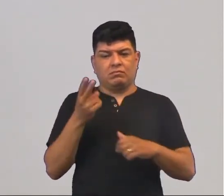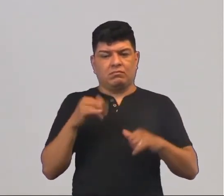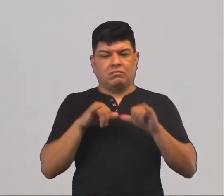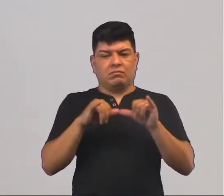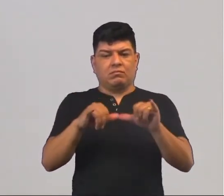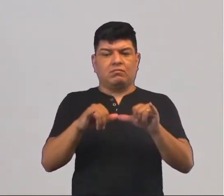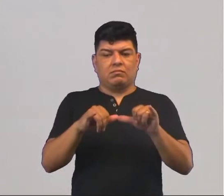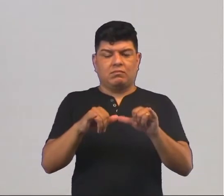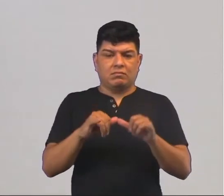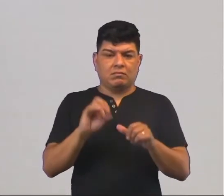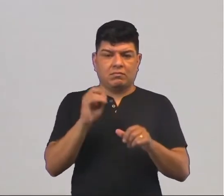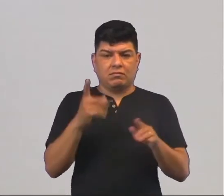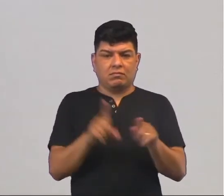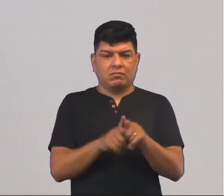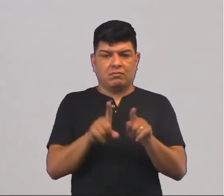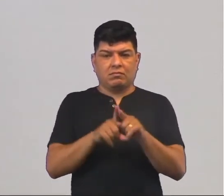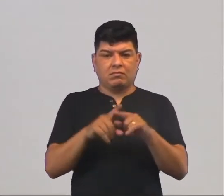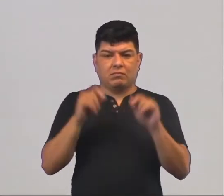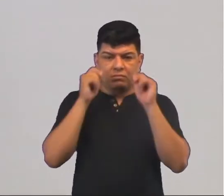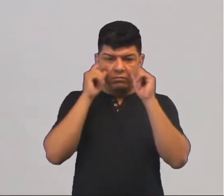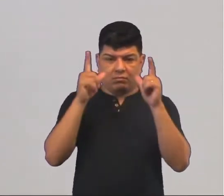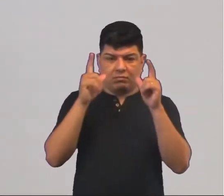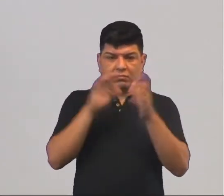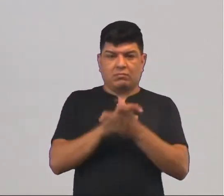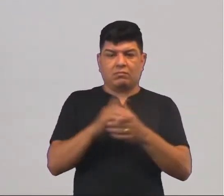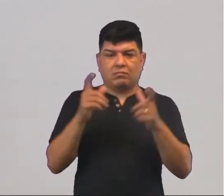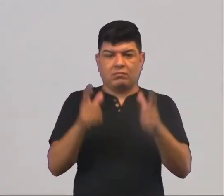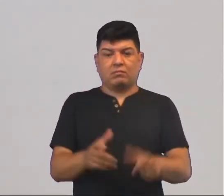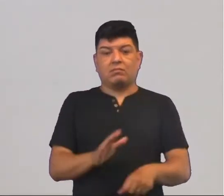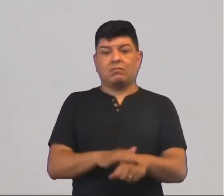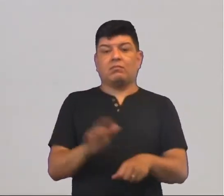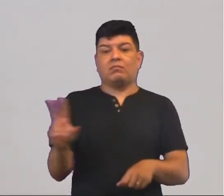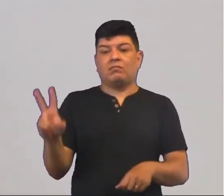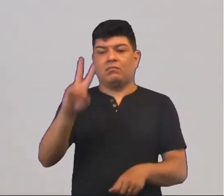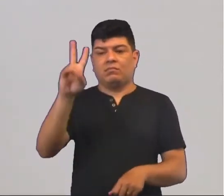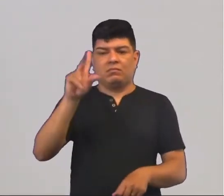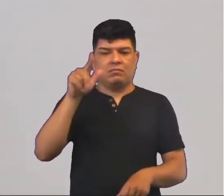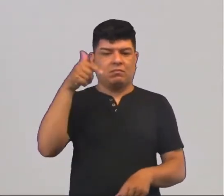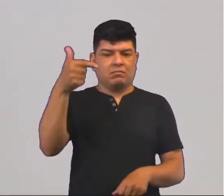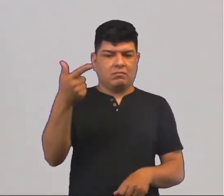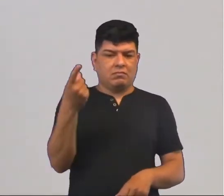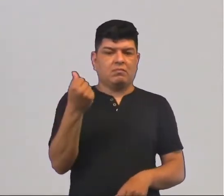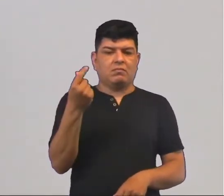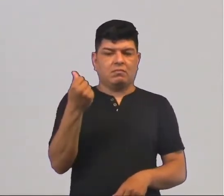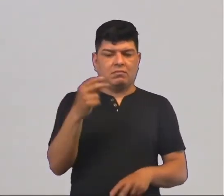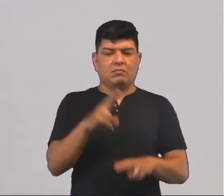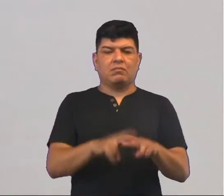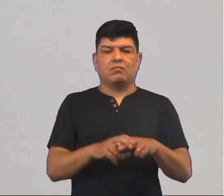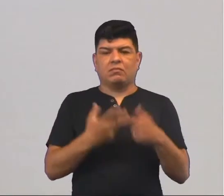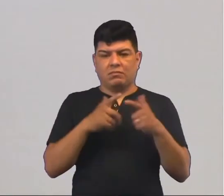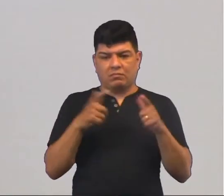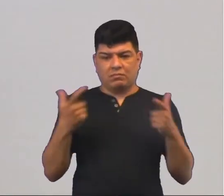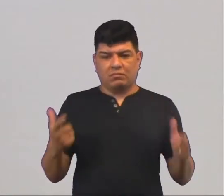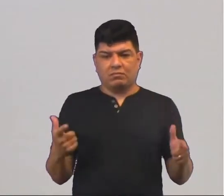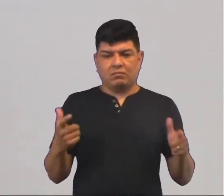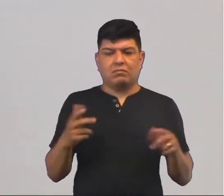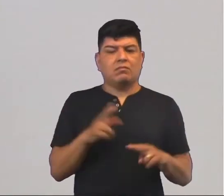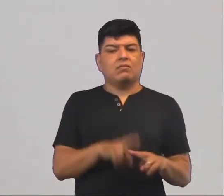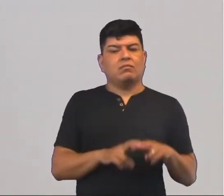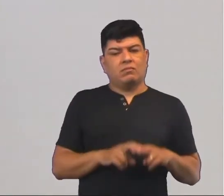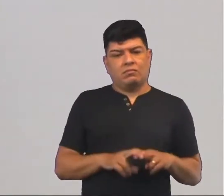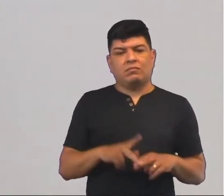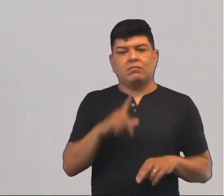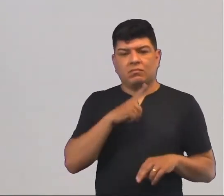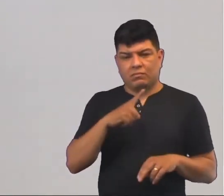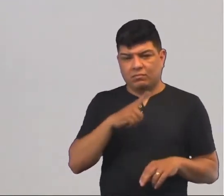supermercado, ou algo que chame a atenção. Aquele terreno já vai valer outro preço, ele já vai aumentar. Então,